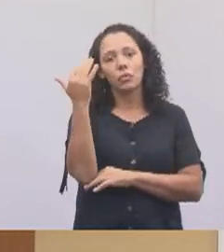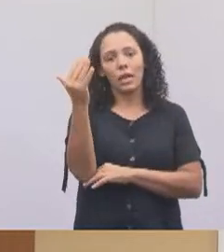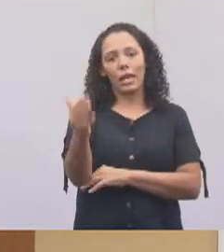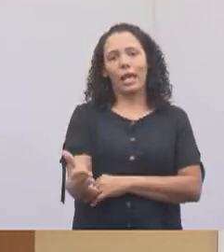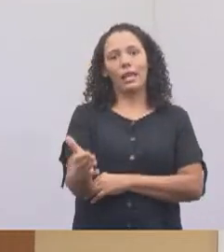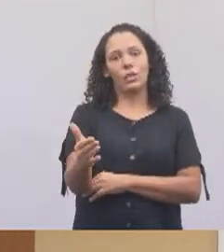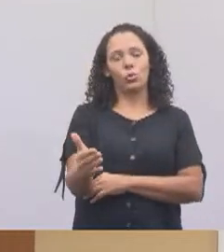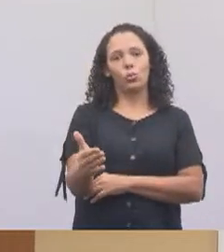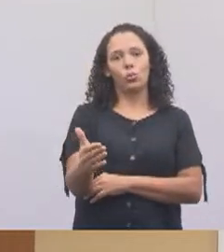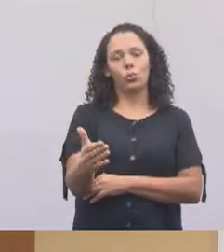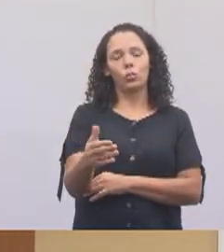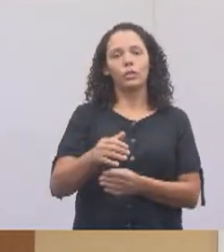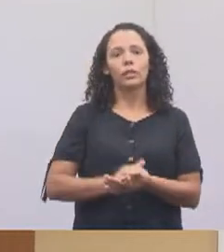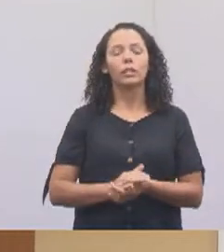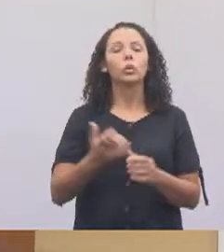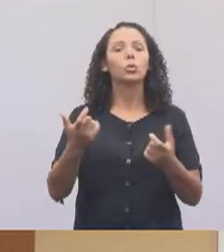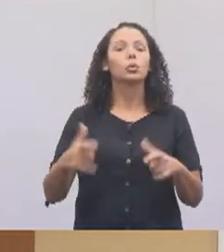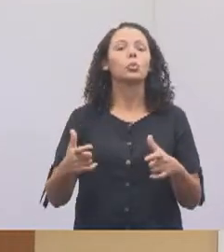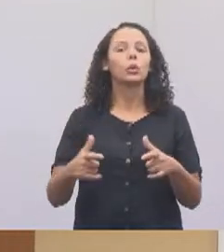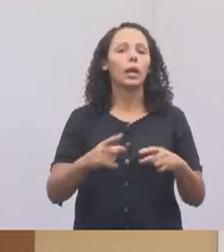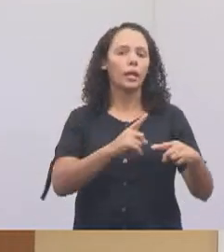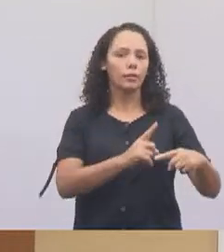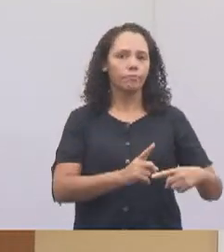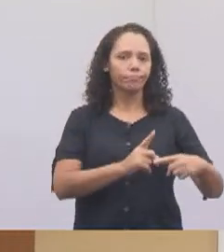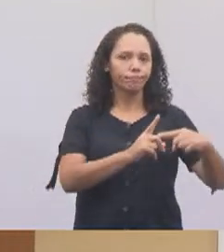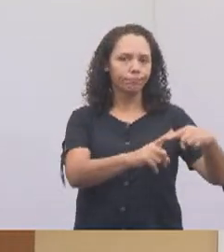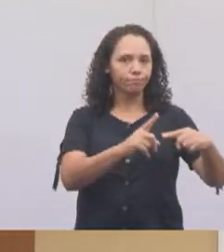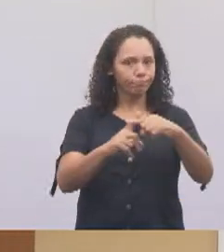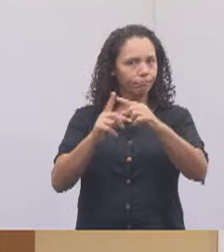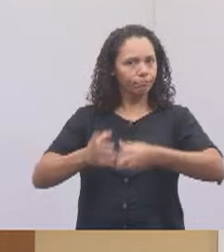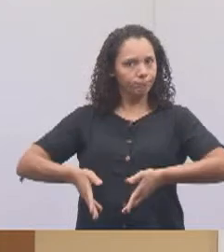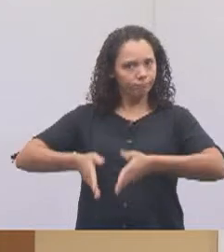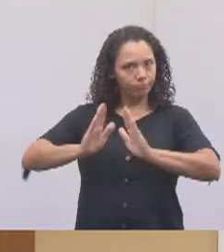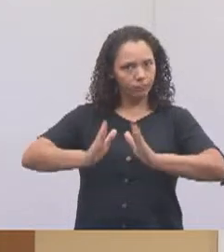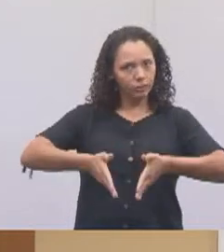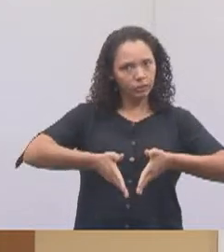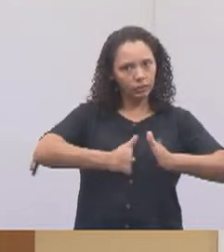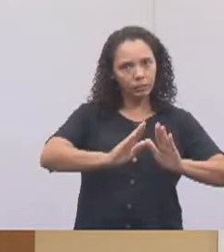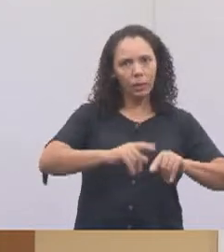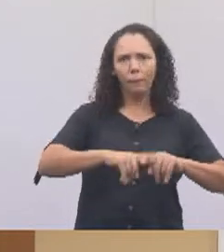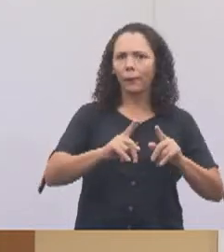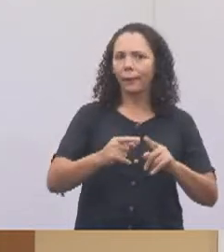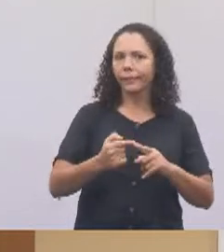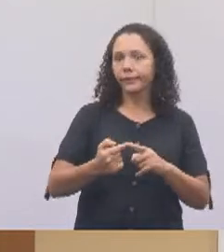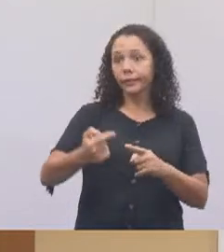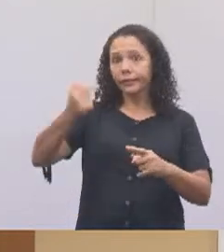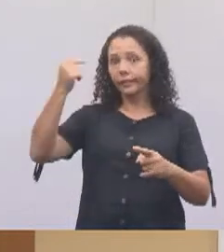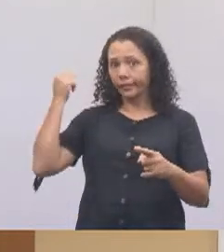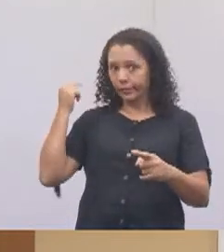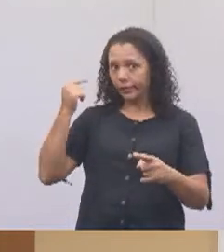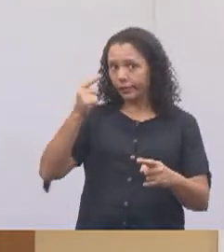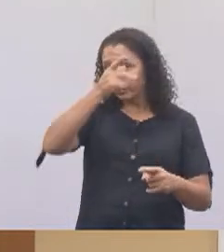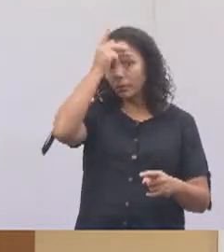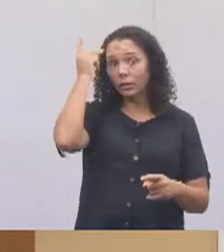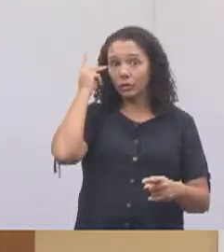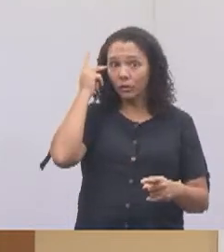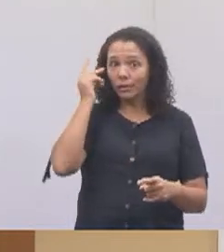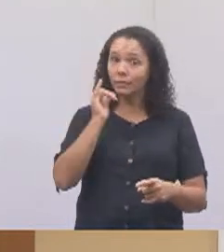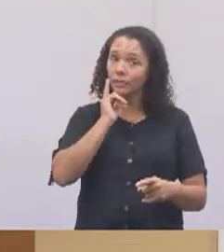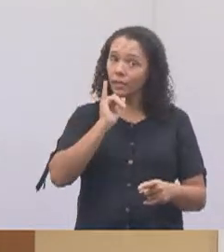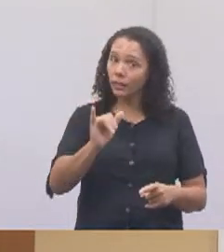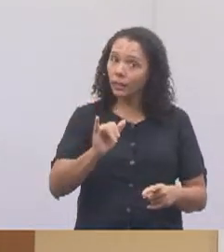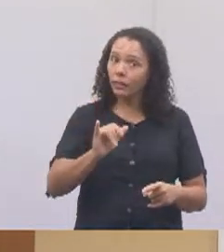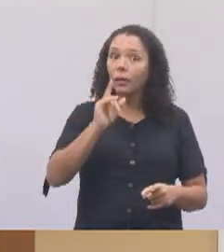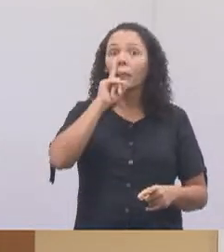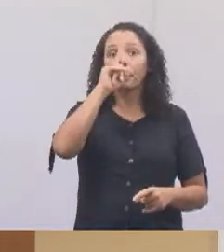cima do muro lá do cemitério, mas várias pessoas alertaram para aquelas árvores. Eu